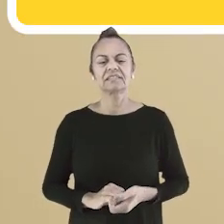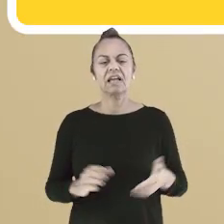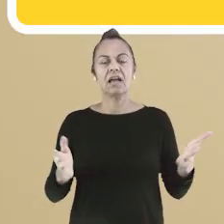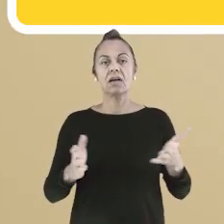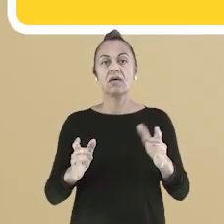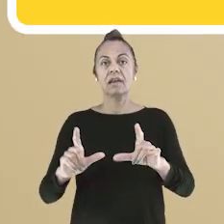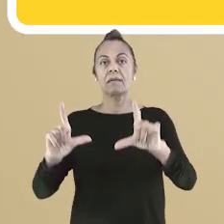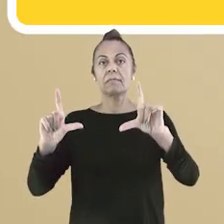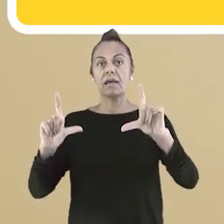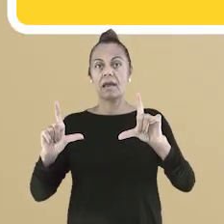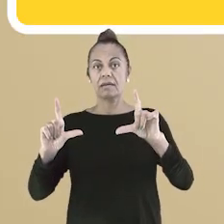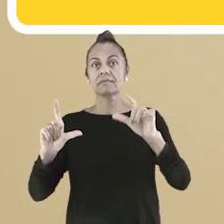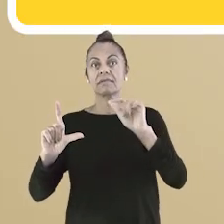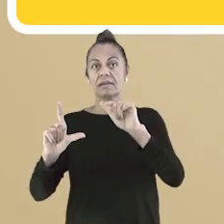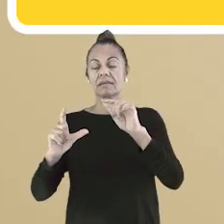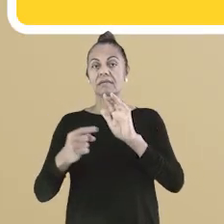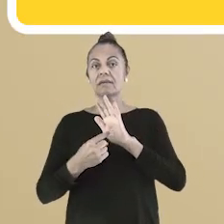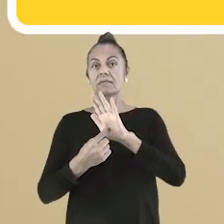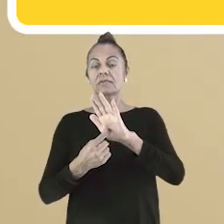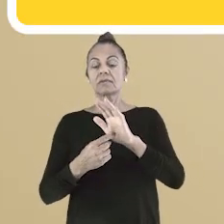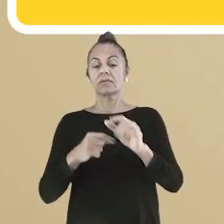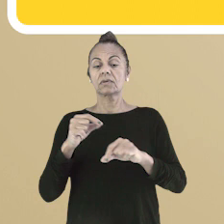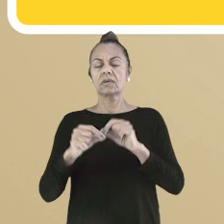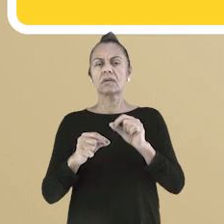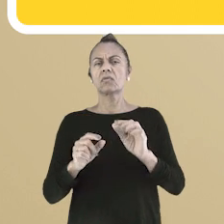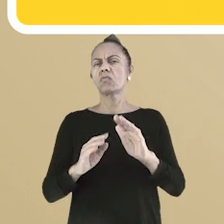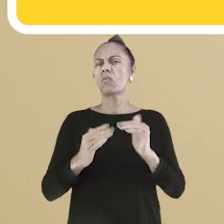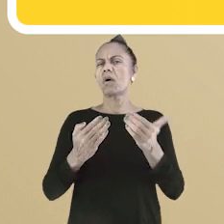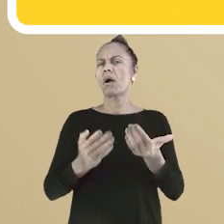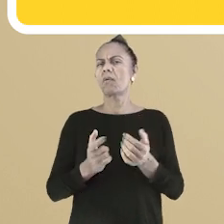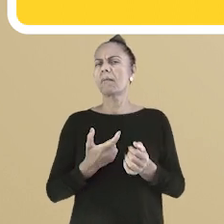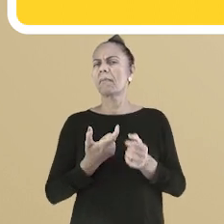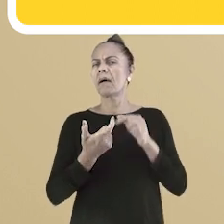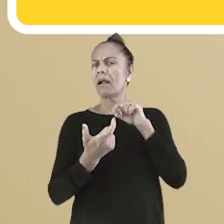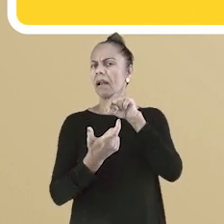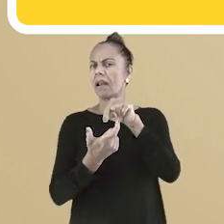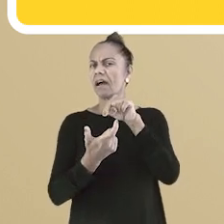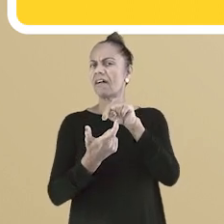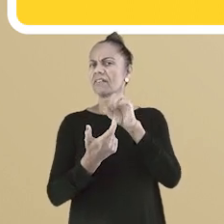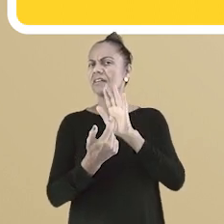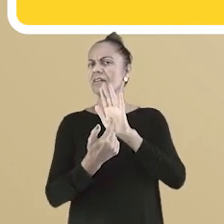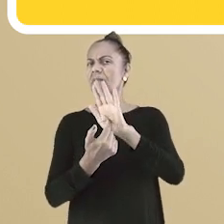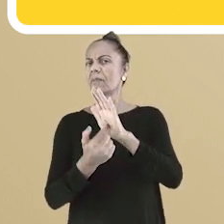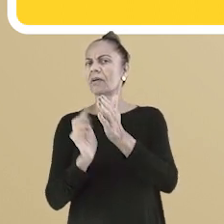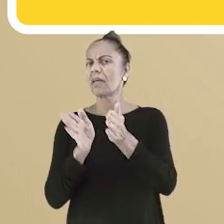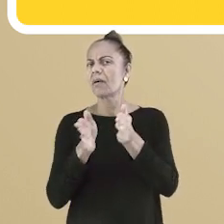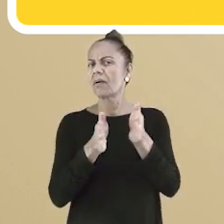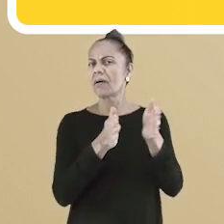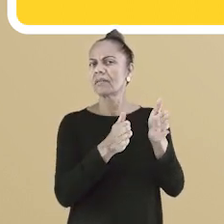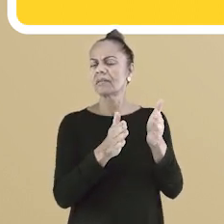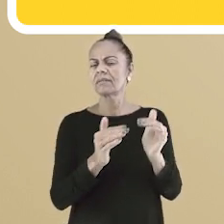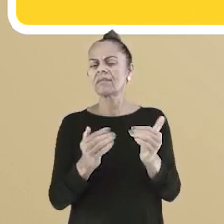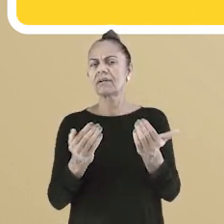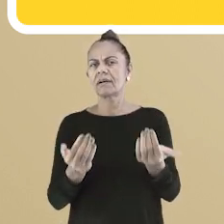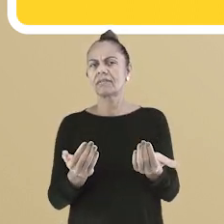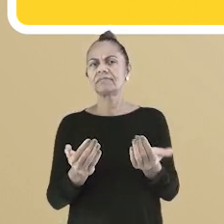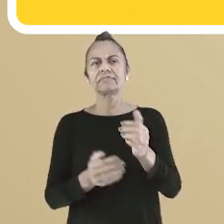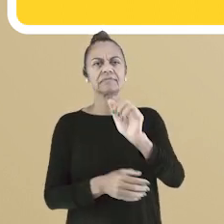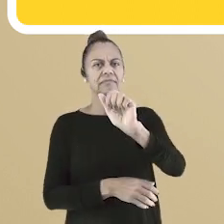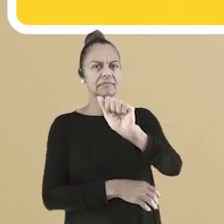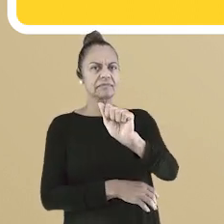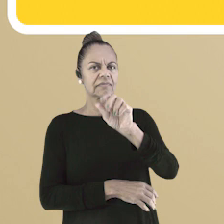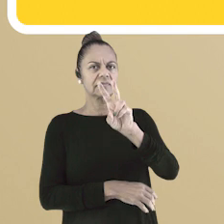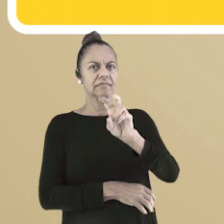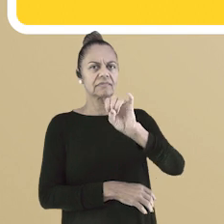vamos para a questão 2. Na placa de sinalização, em análise, qual a palavra que indica uma ordem? Vamos